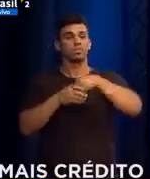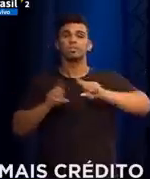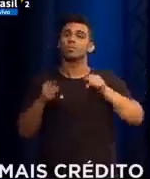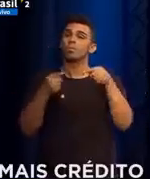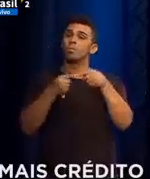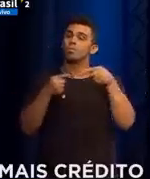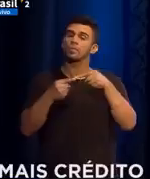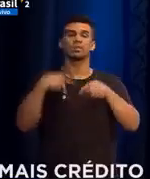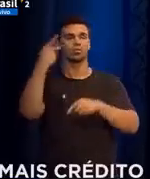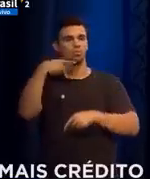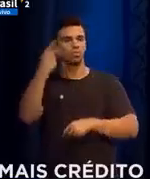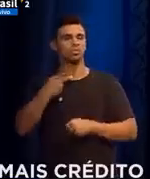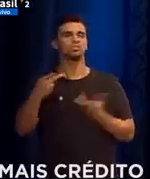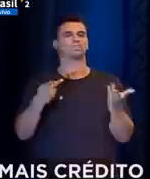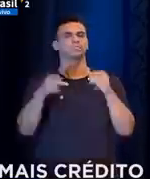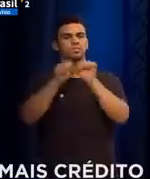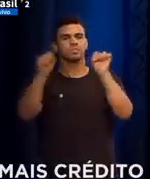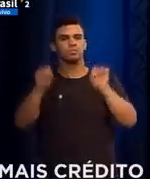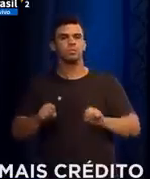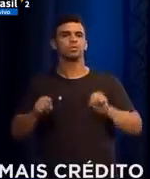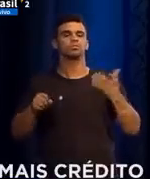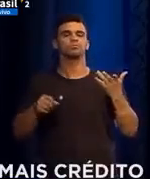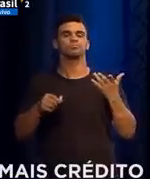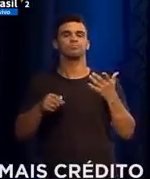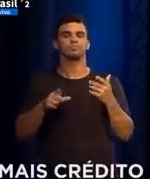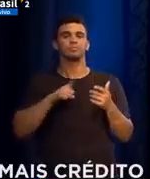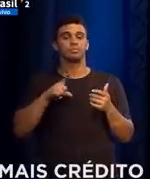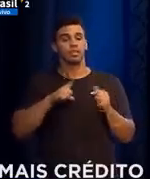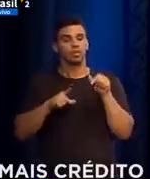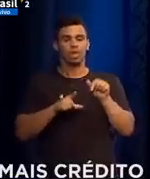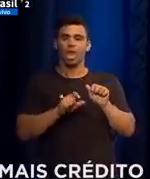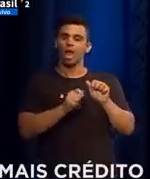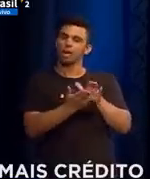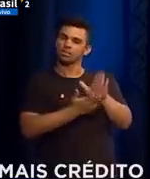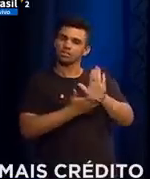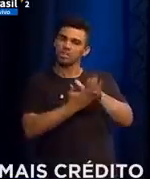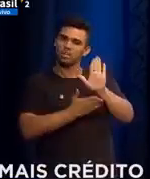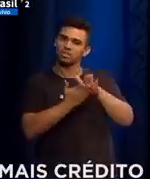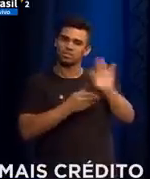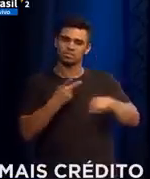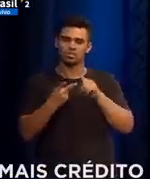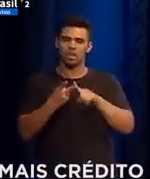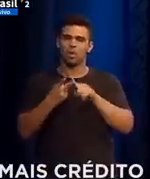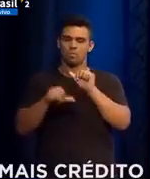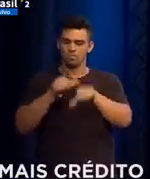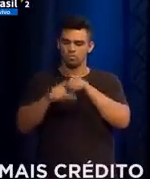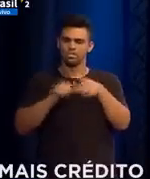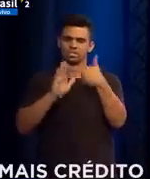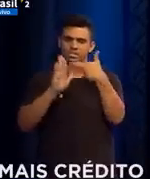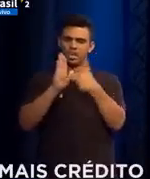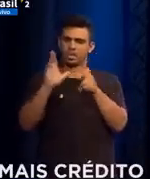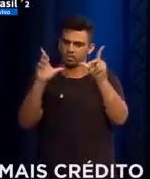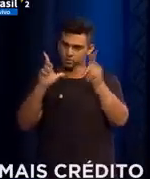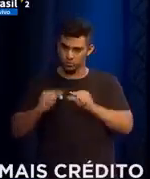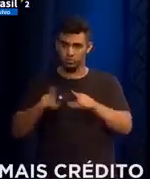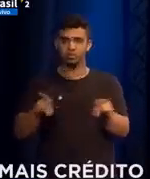eletrônico. Então, gente está atacando num braço só a digitalização, a desburocratização e a questão humana.